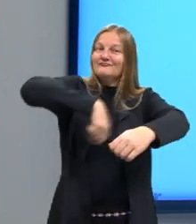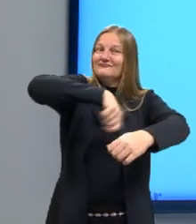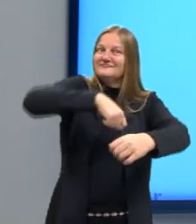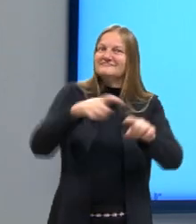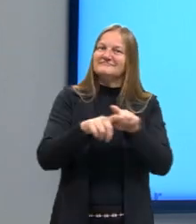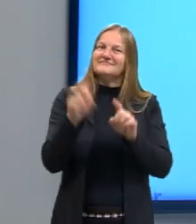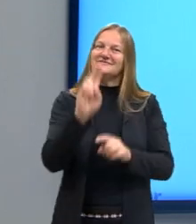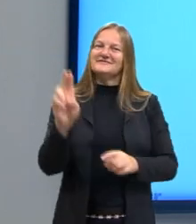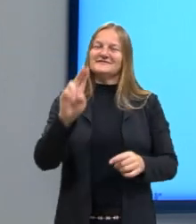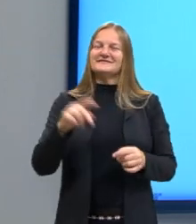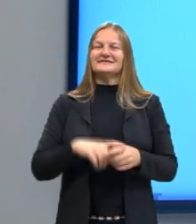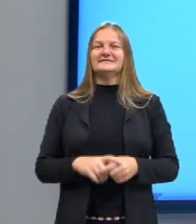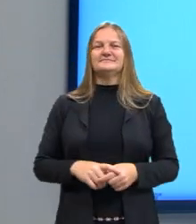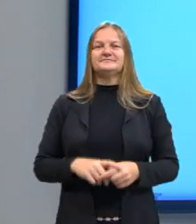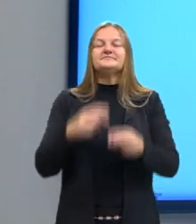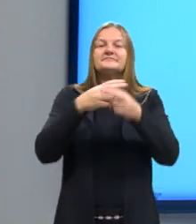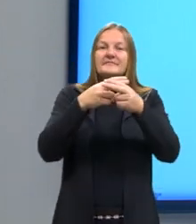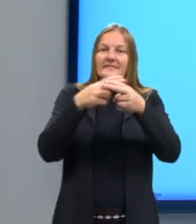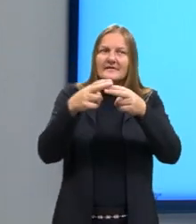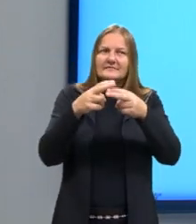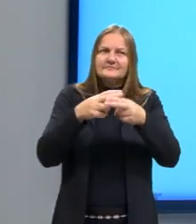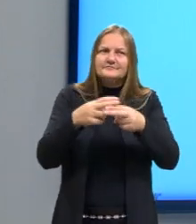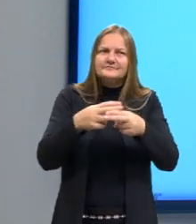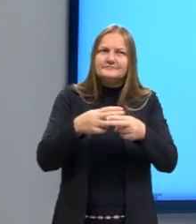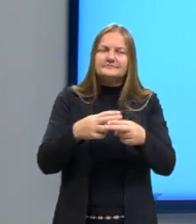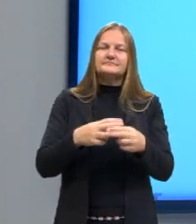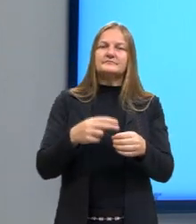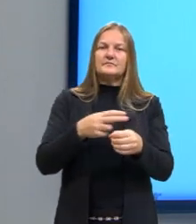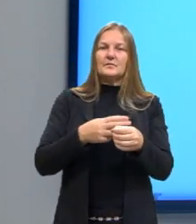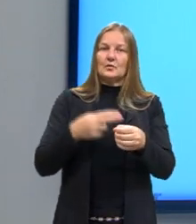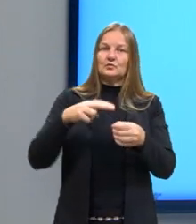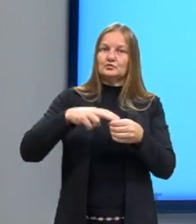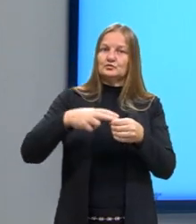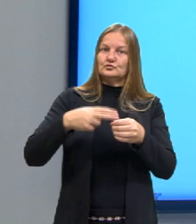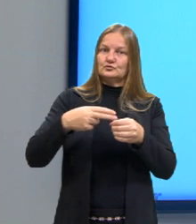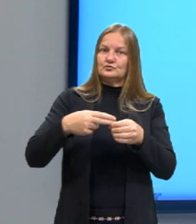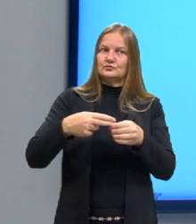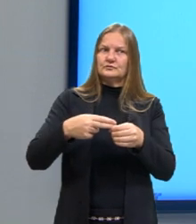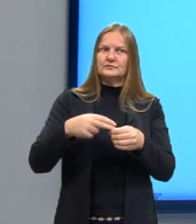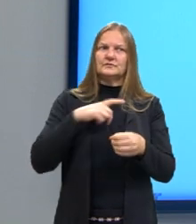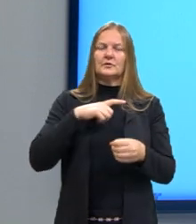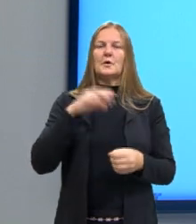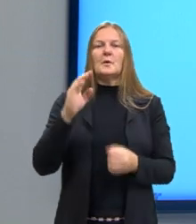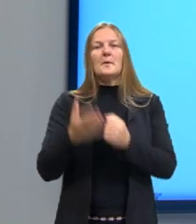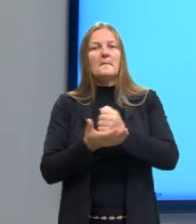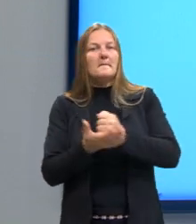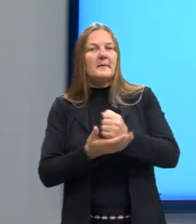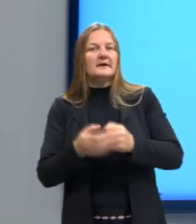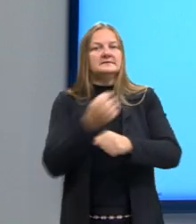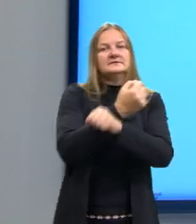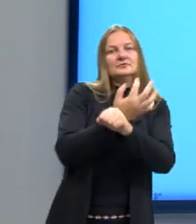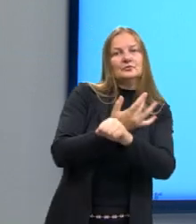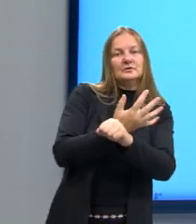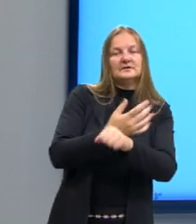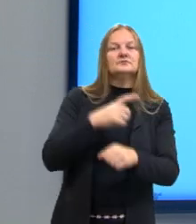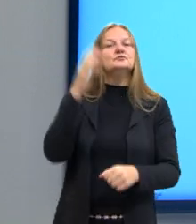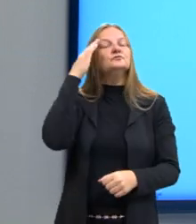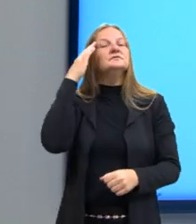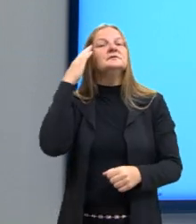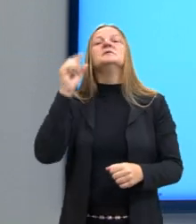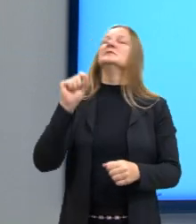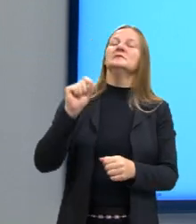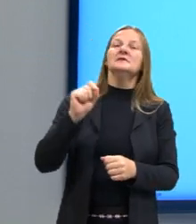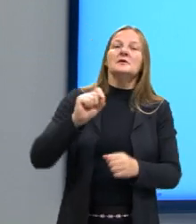Também a questão da neutralidade, para saber se um sal é neutro, ácido ou básico, a gente tem que saber a